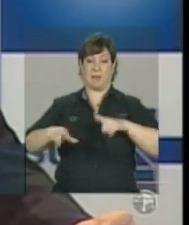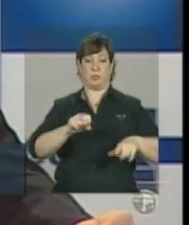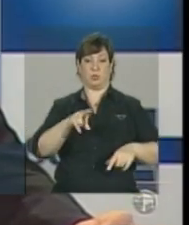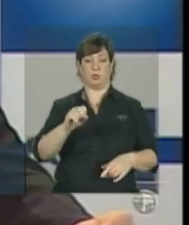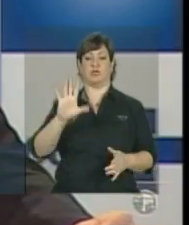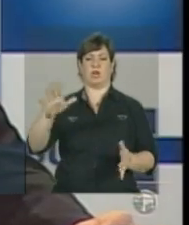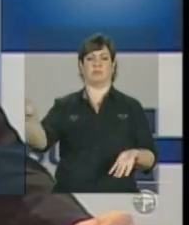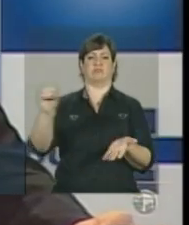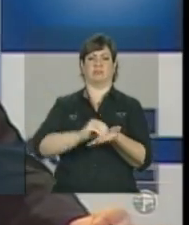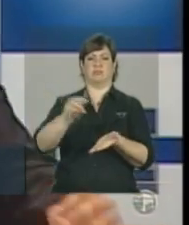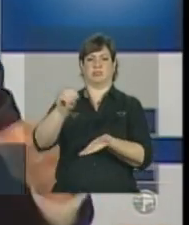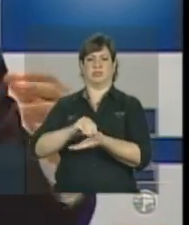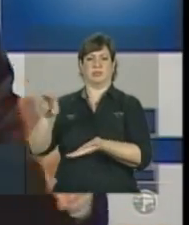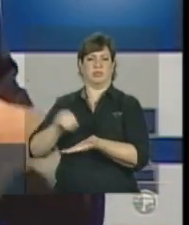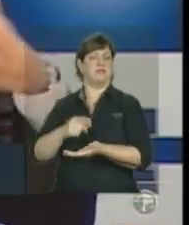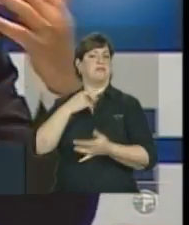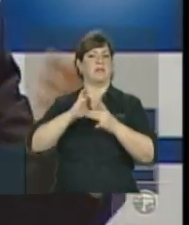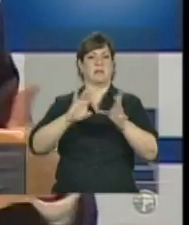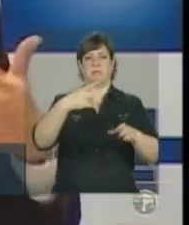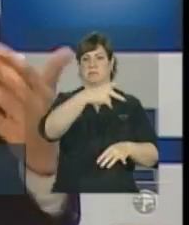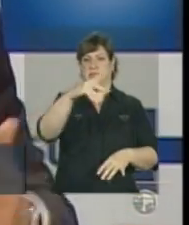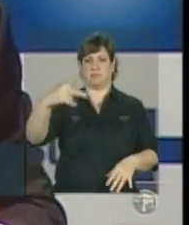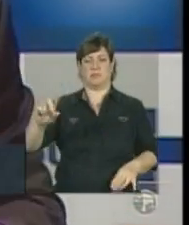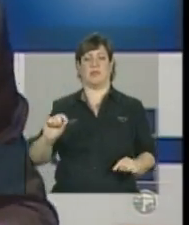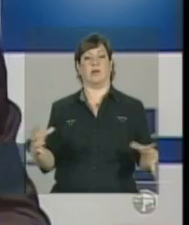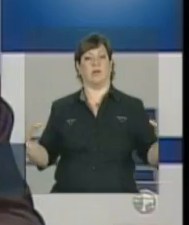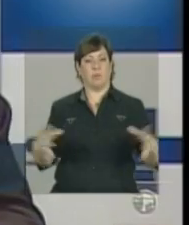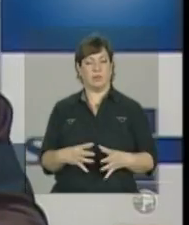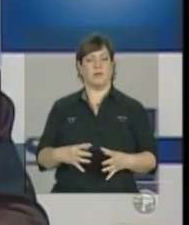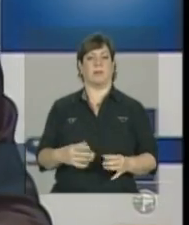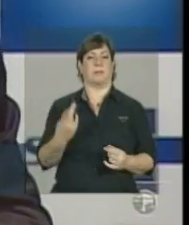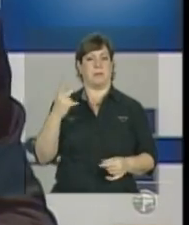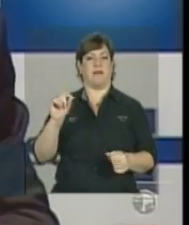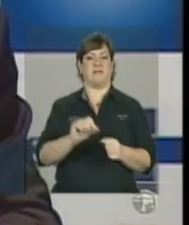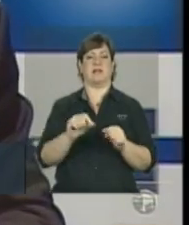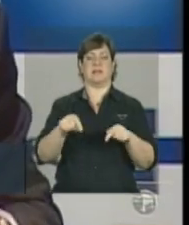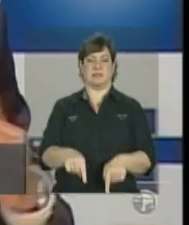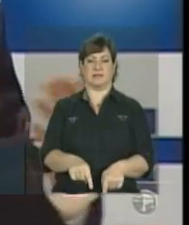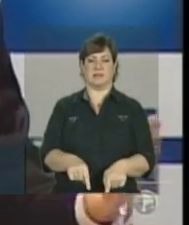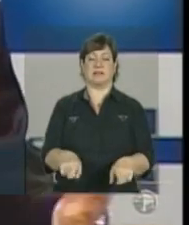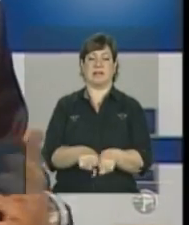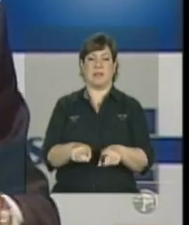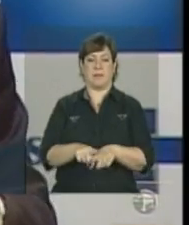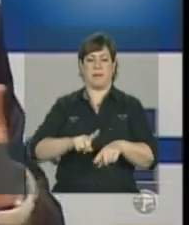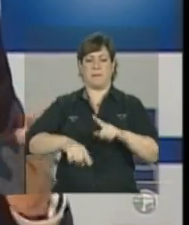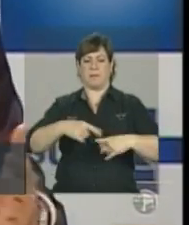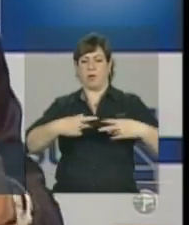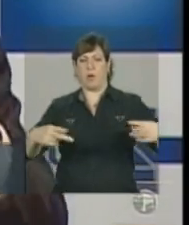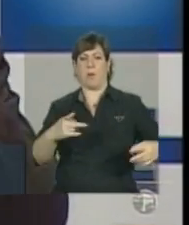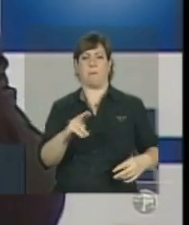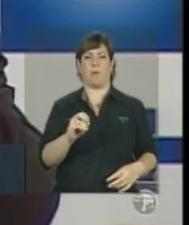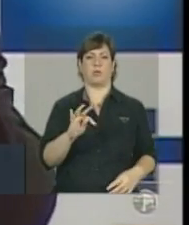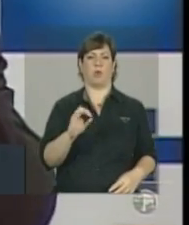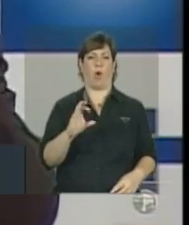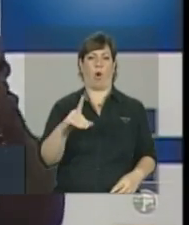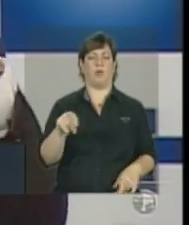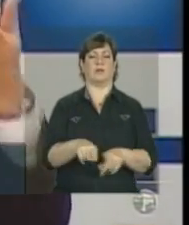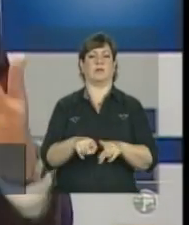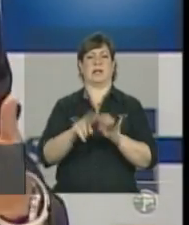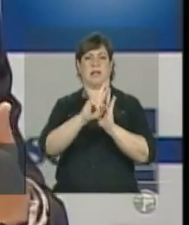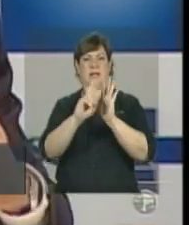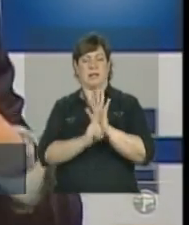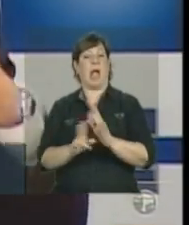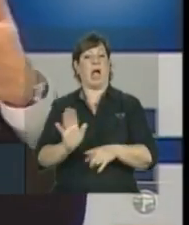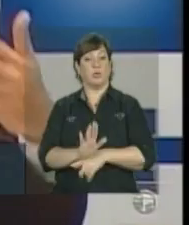se inscreveram espontaneamente, lógico, mobilizados para isso, além dos materiais de protocolo, de diretrizes, que ajudam